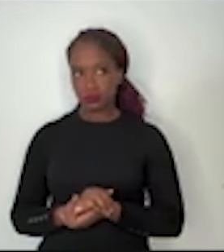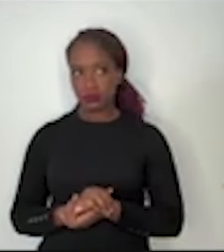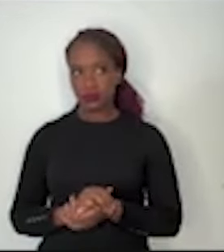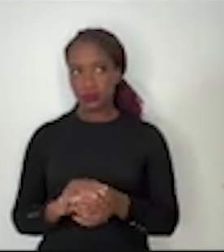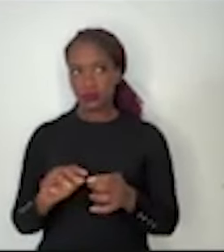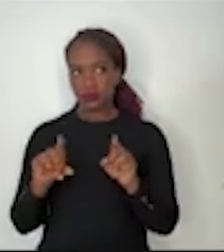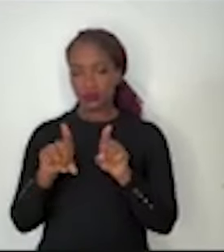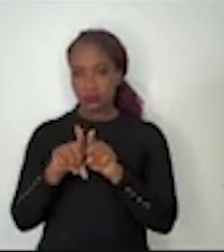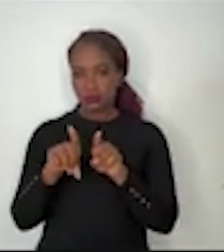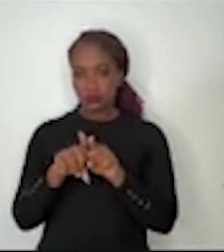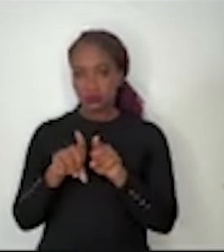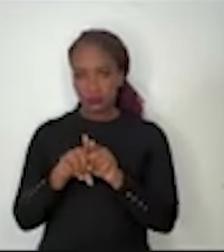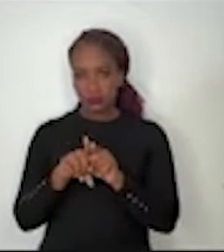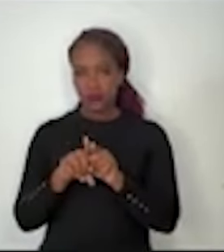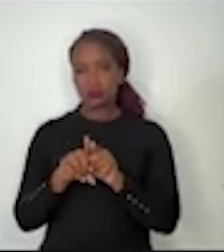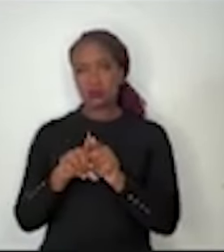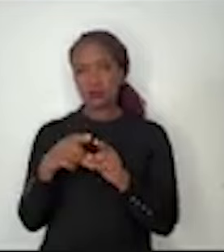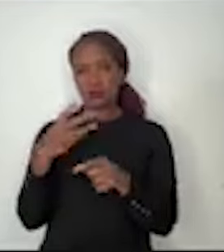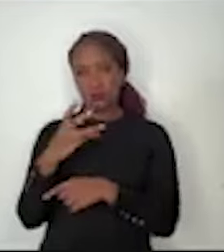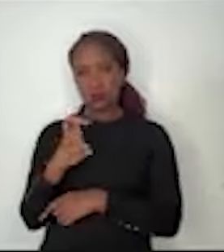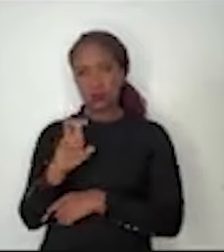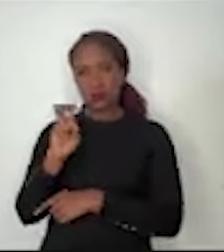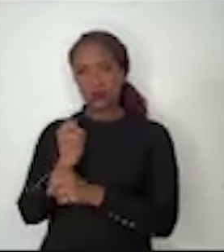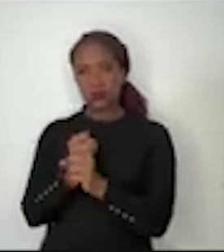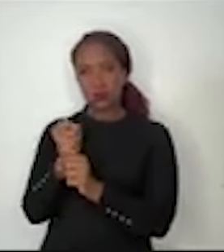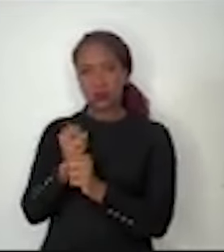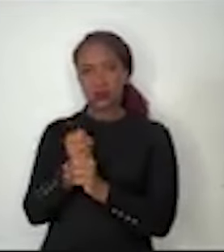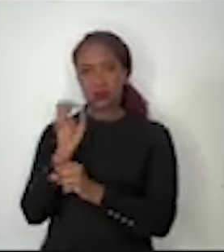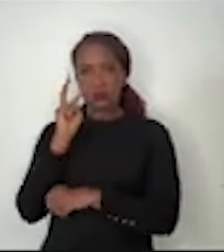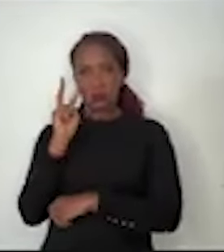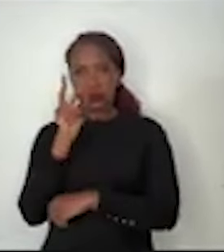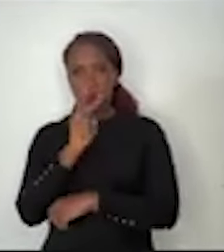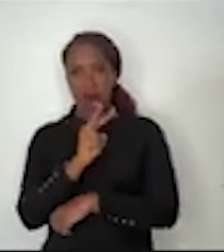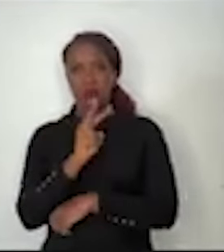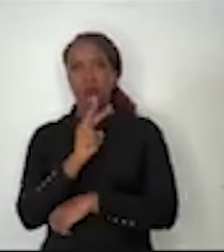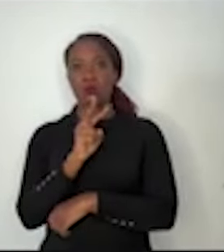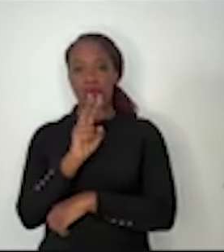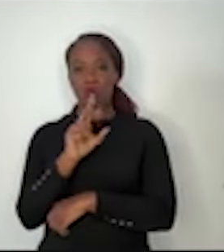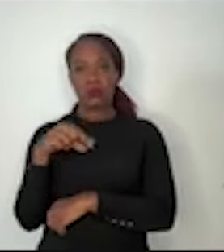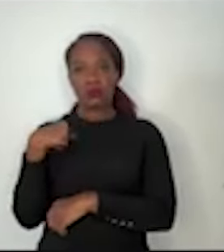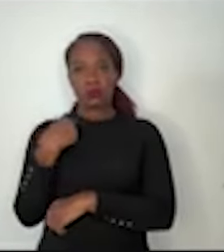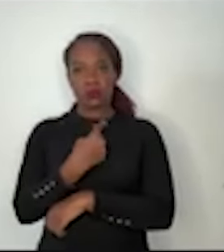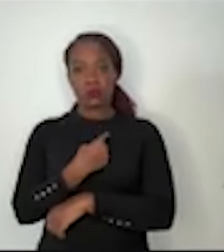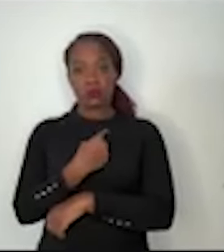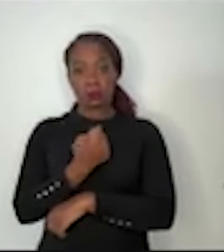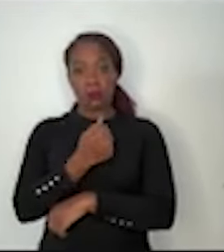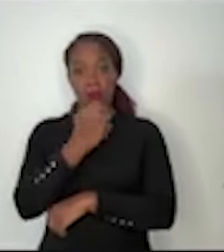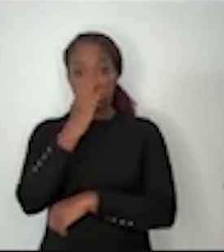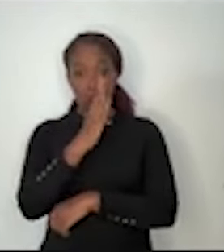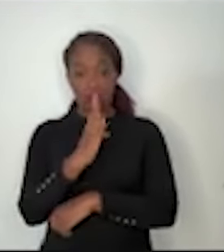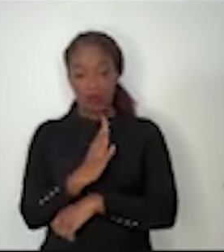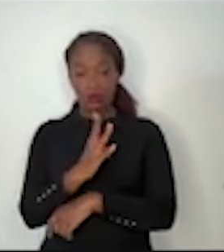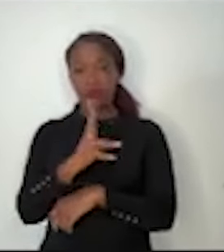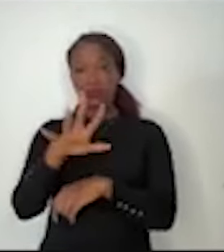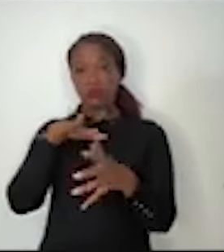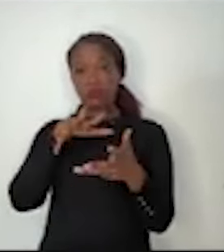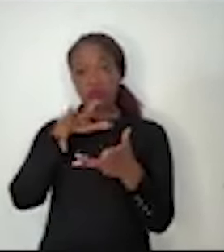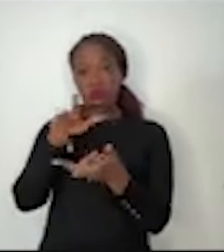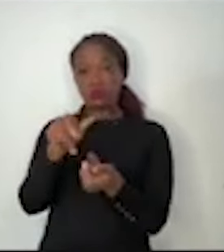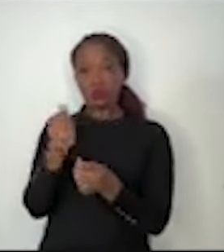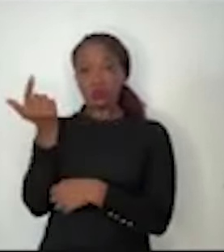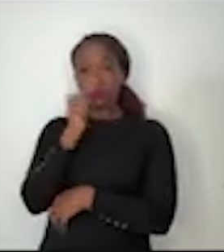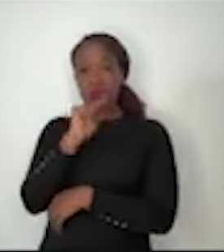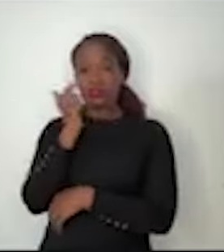e, como observou o embaixador patriota, nós fomos um dos poucos países do mundo que conseguimos resistir